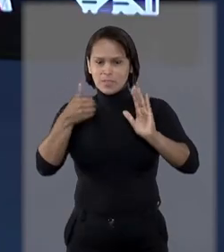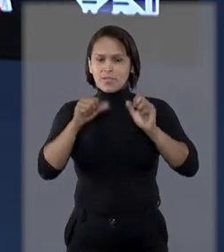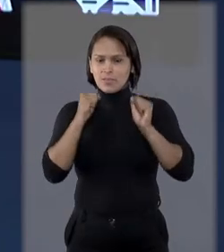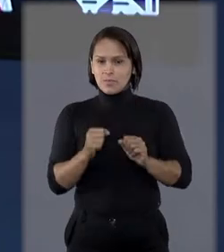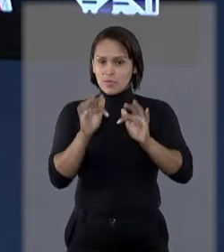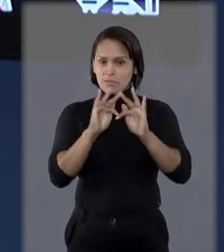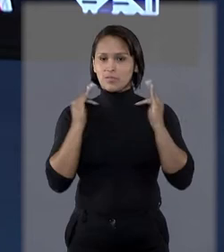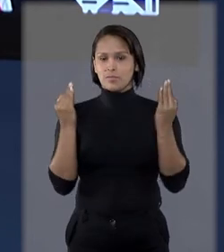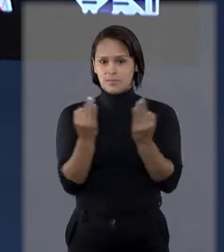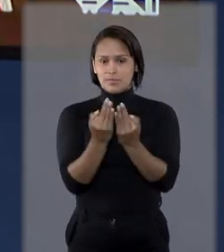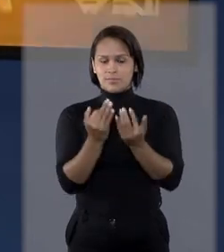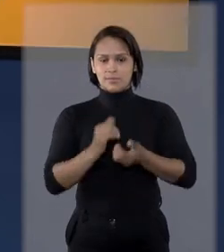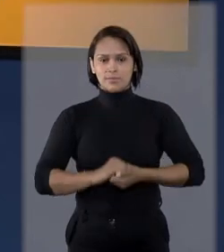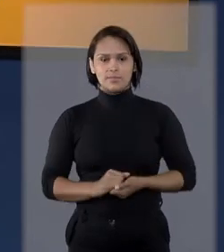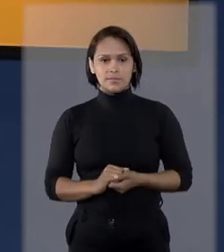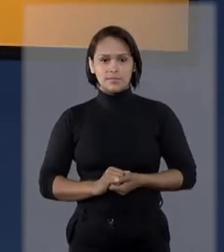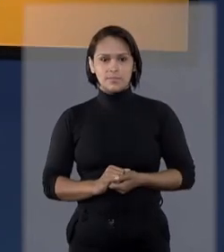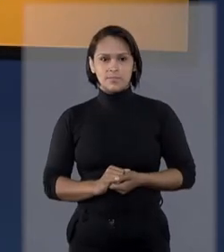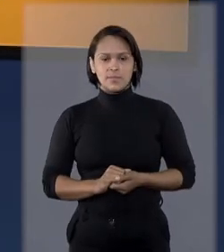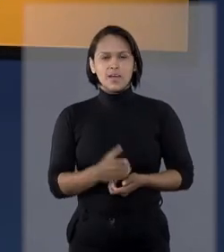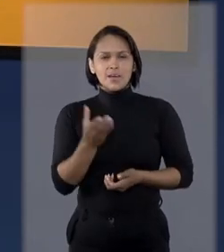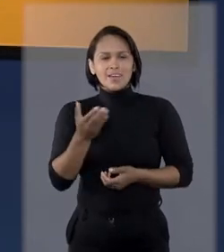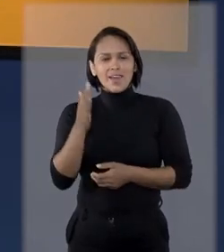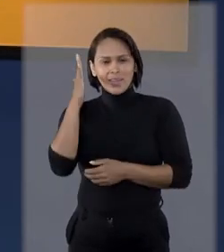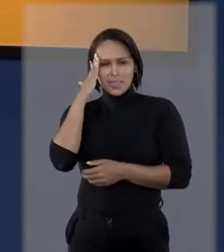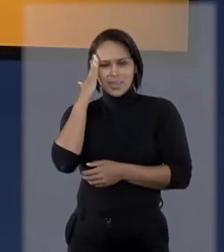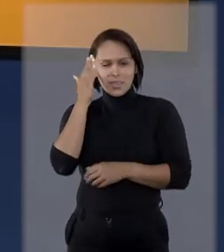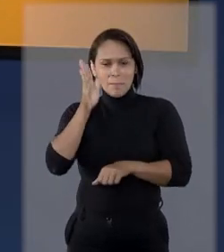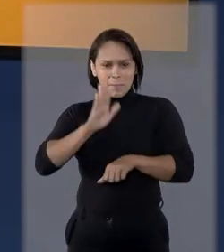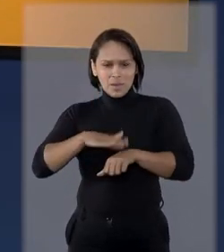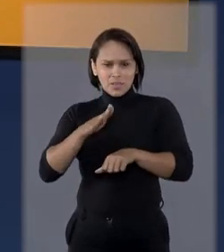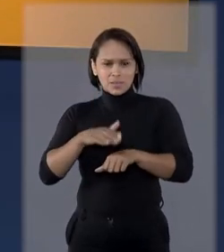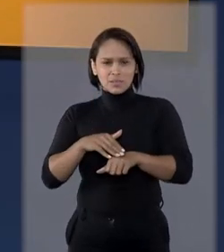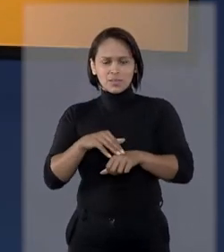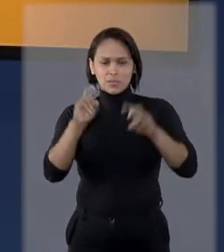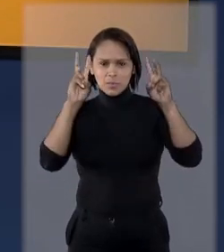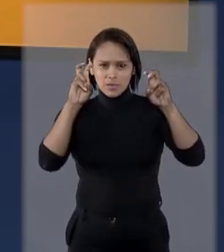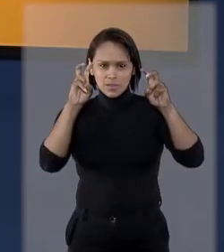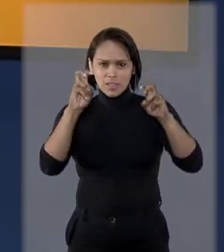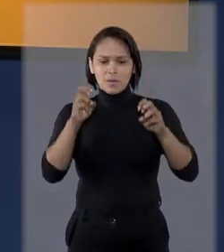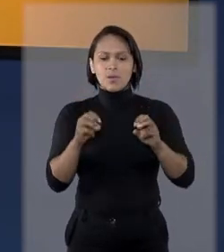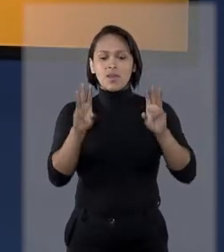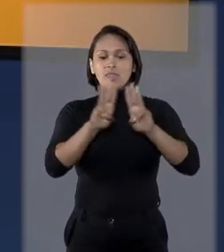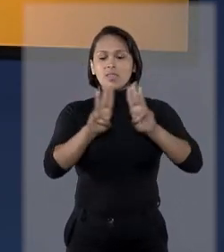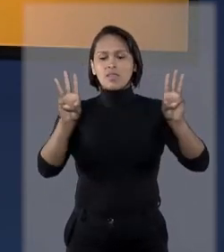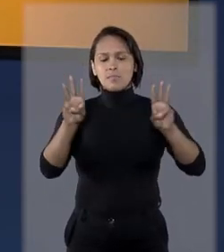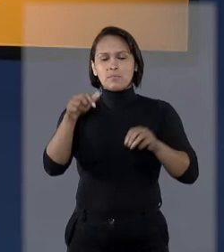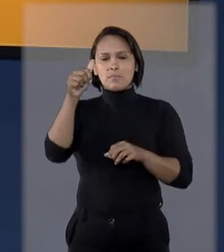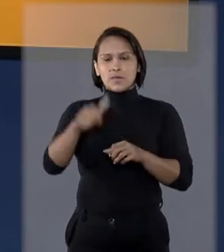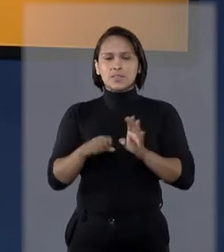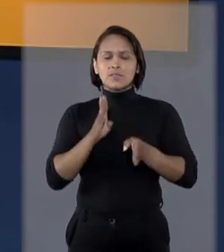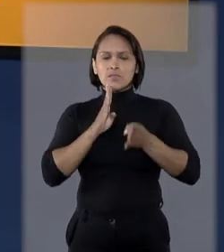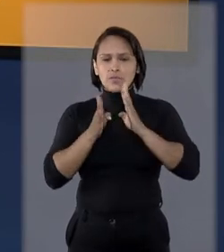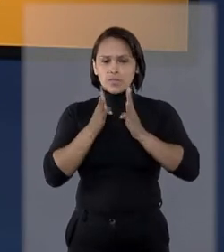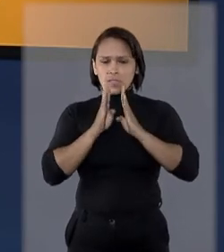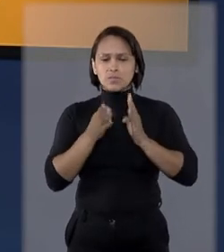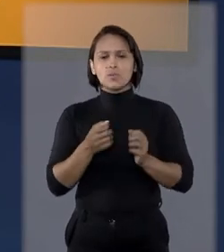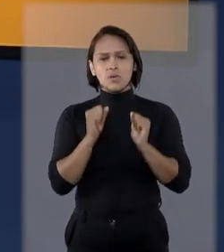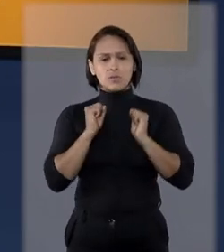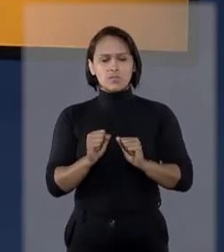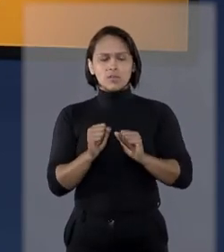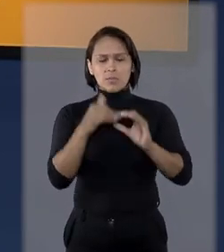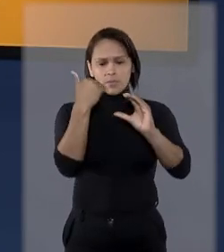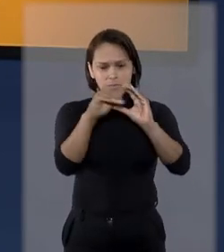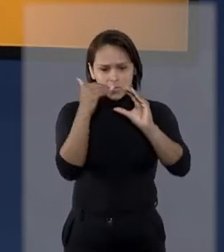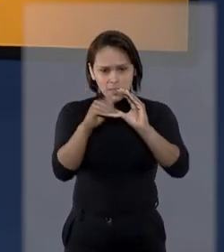do poder familiar. Quer entender mais sobre esse assunto? Na página do Tribunal, no Facebook, é